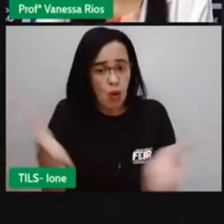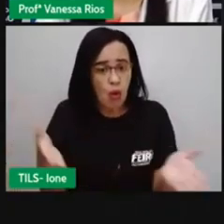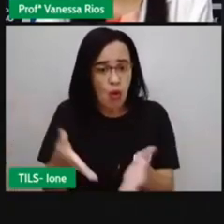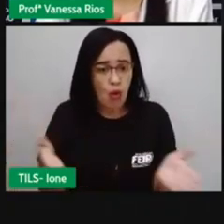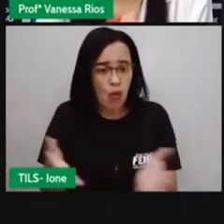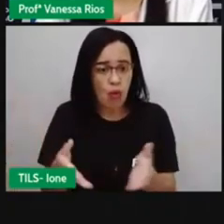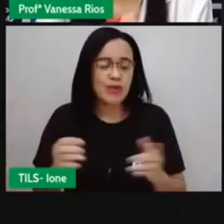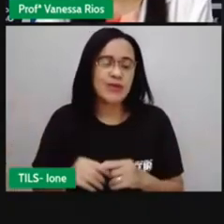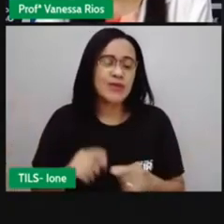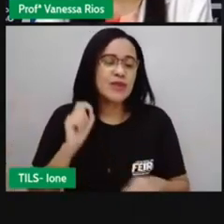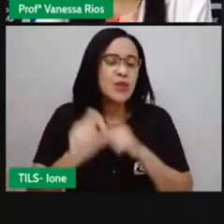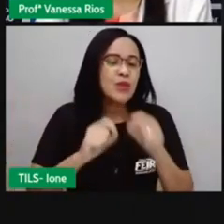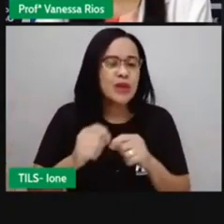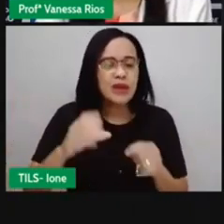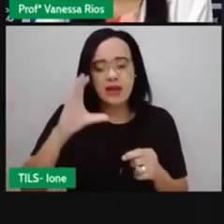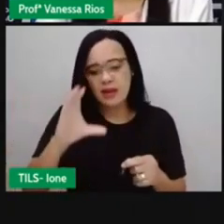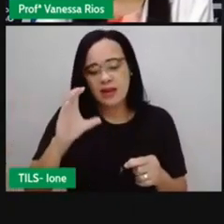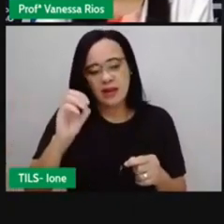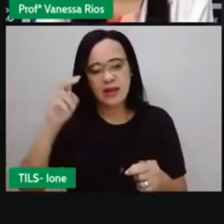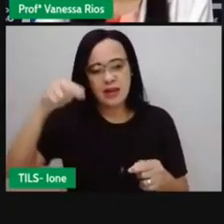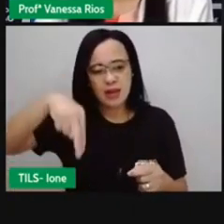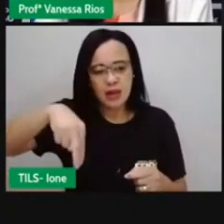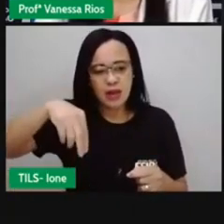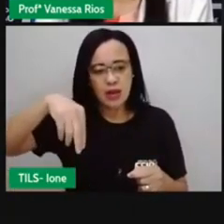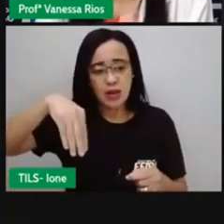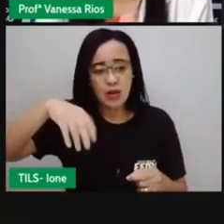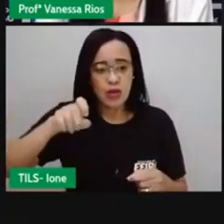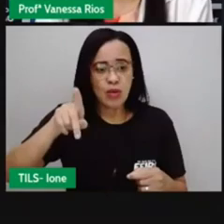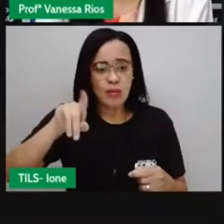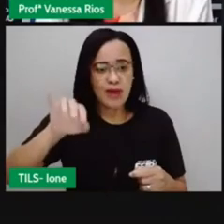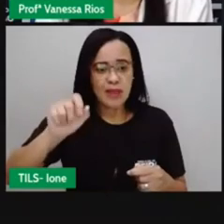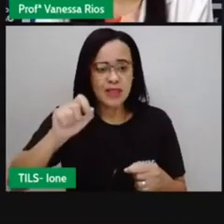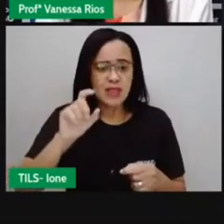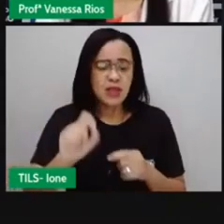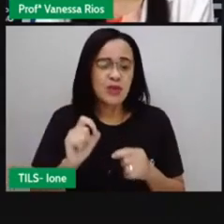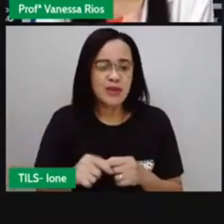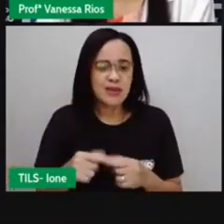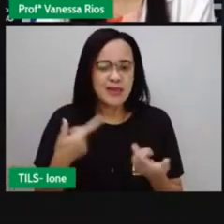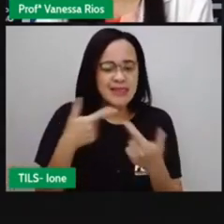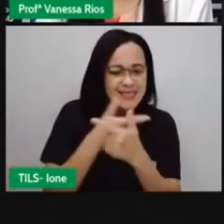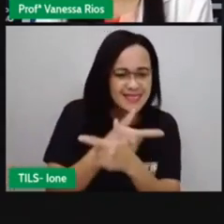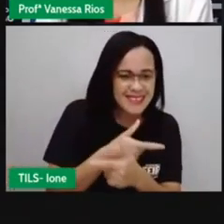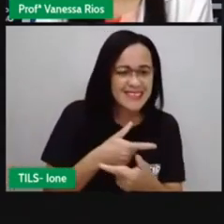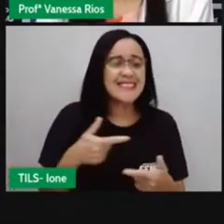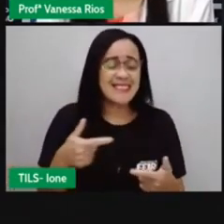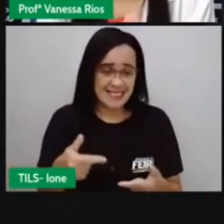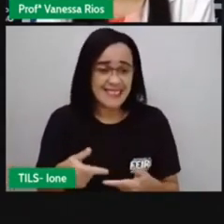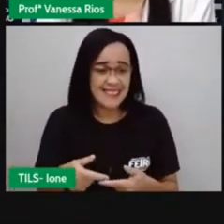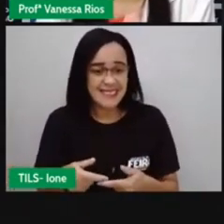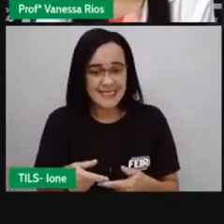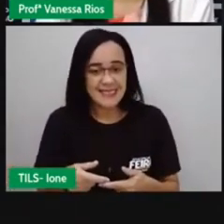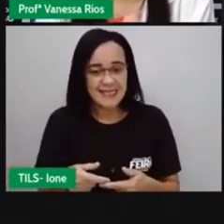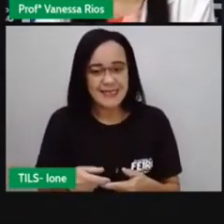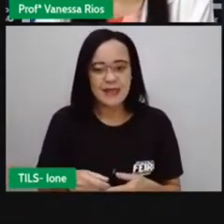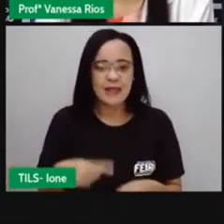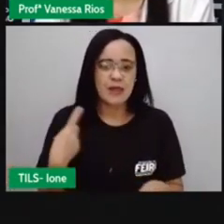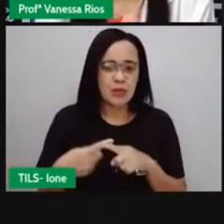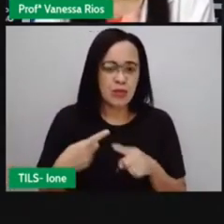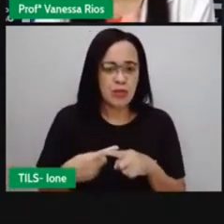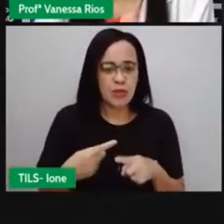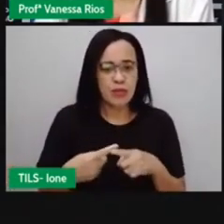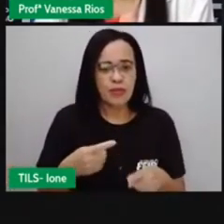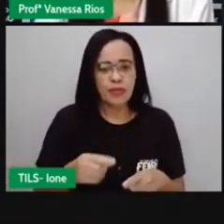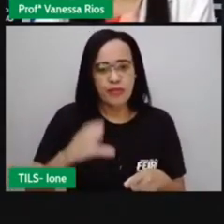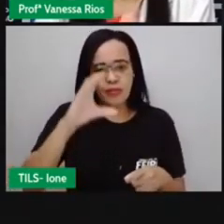espaço na imprensa escrita atual. O termo cartoon, esse aí escrito ainda com dois Os, estão vendo?